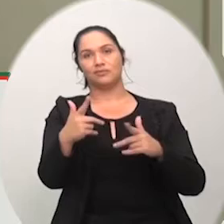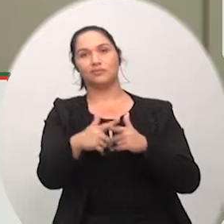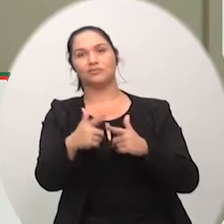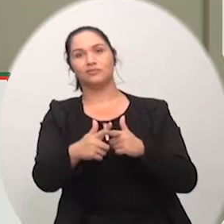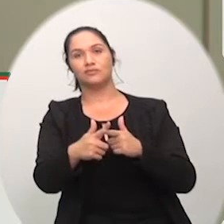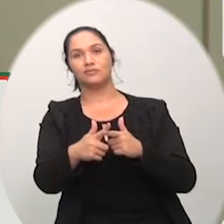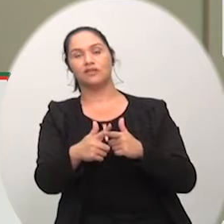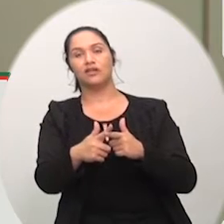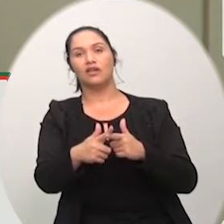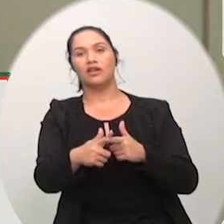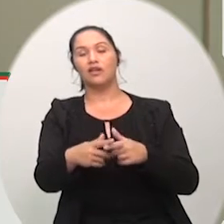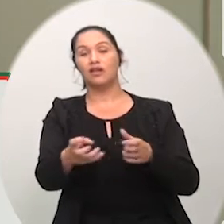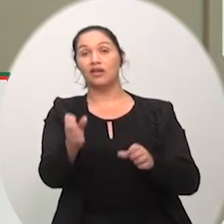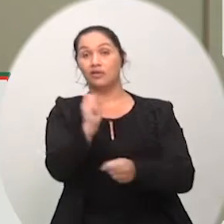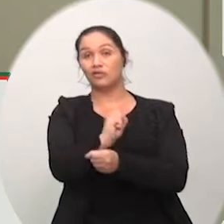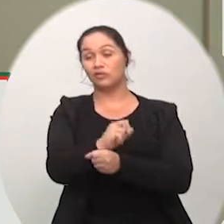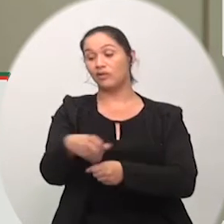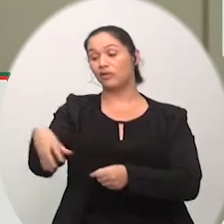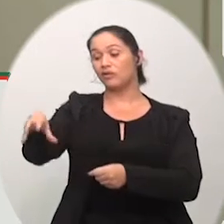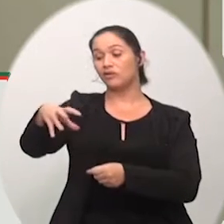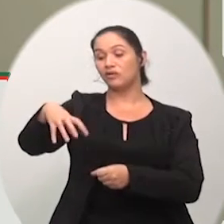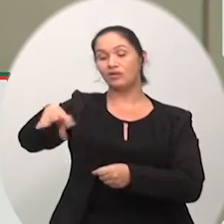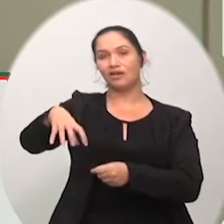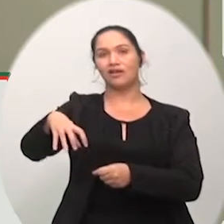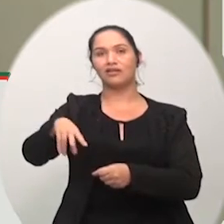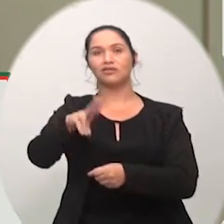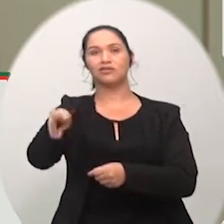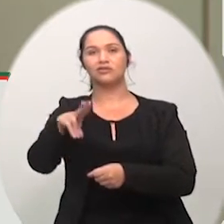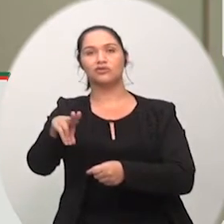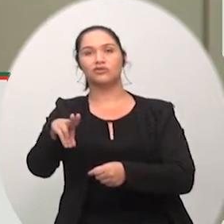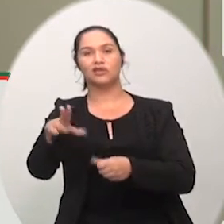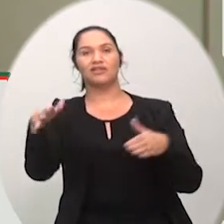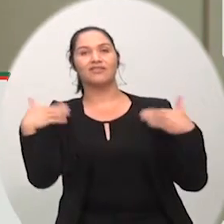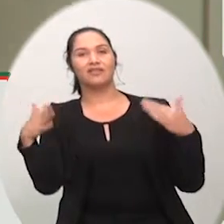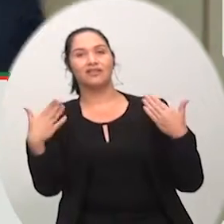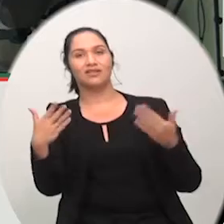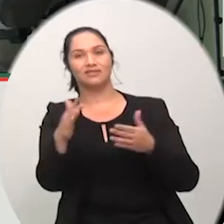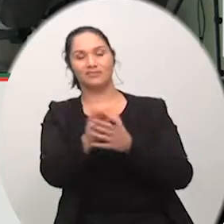espaço sirva de grande alegria para todos vocês lá tá bom